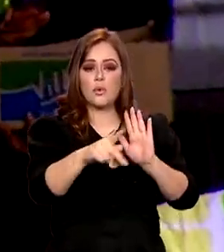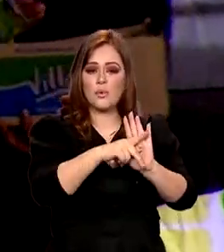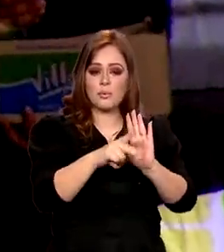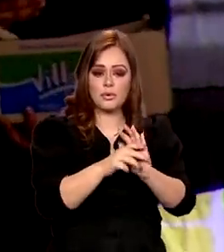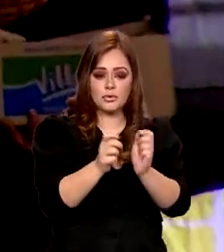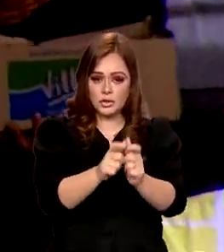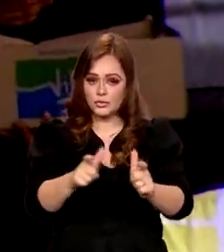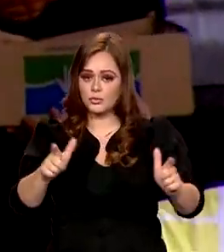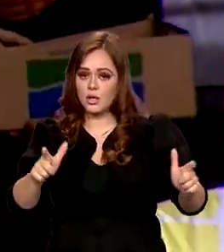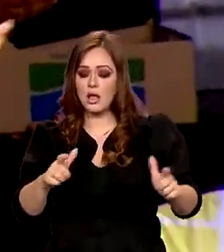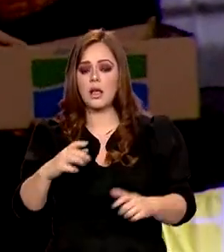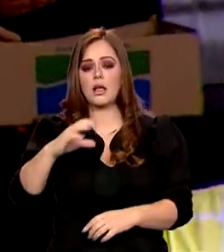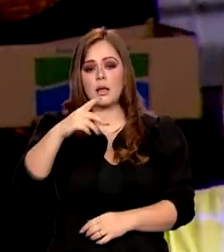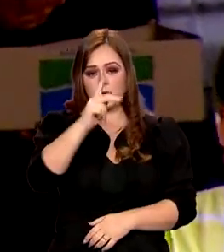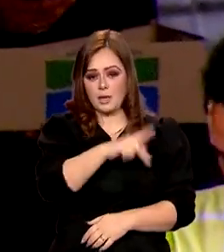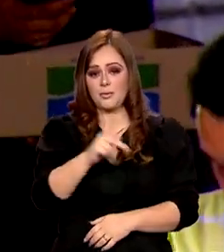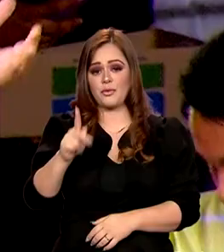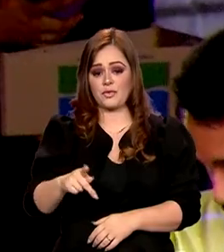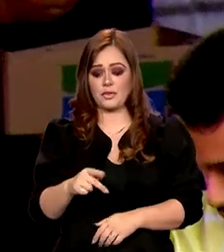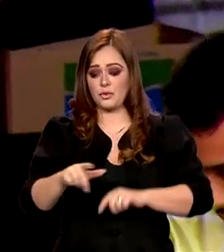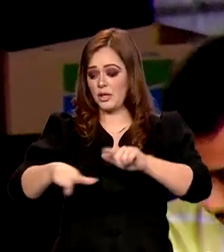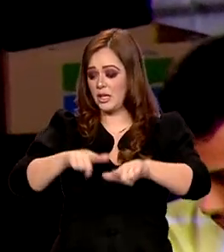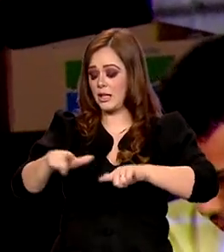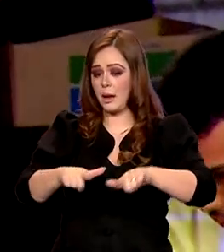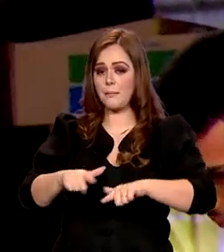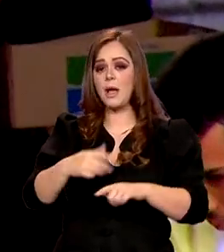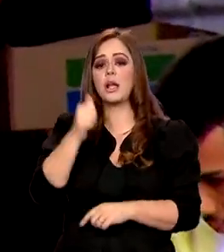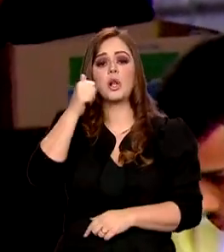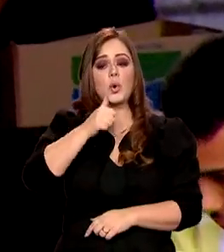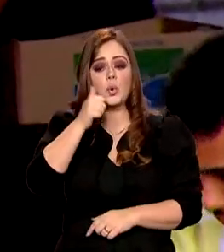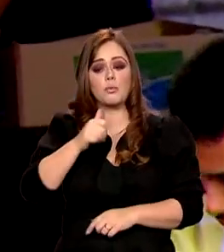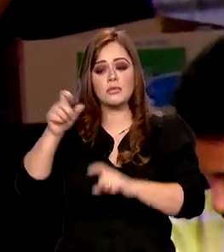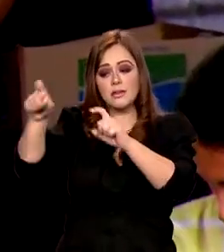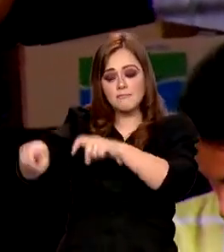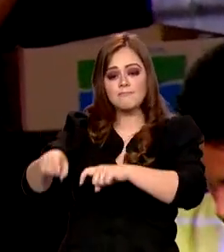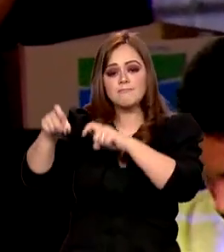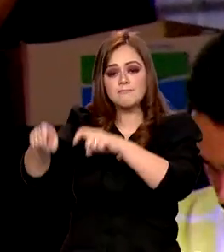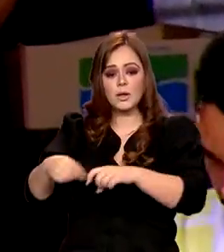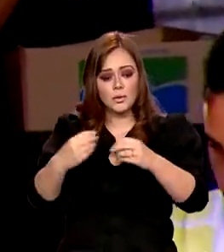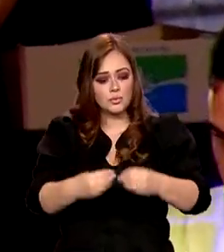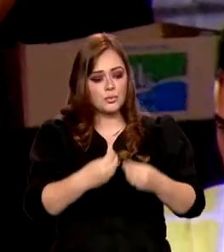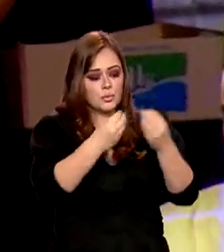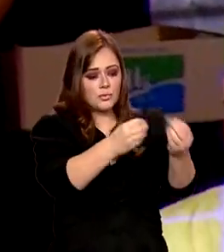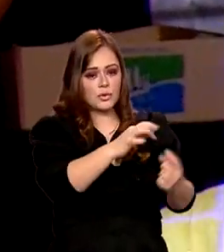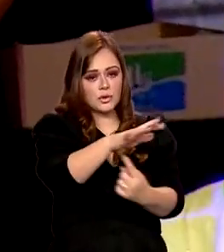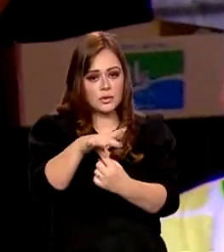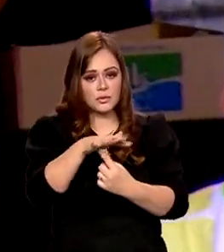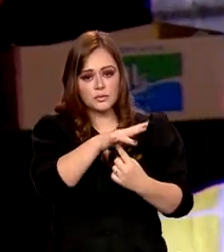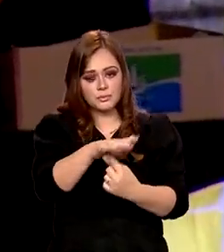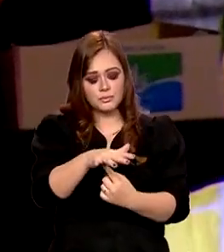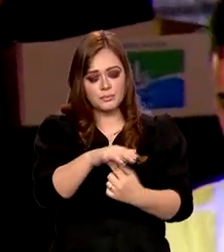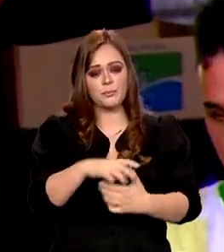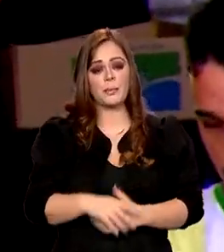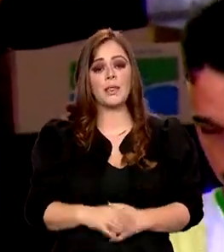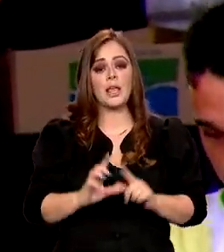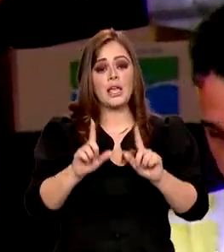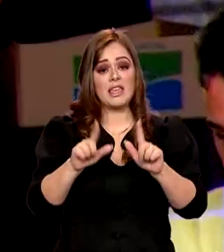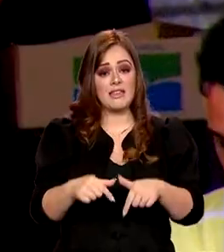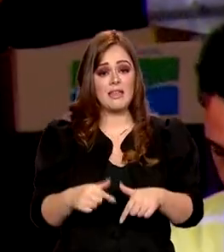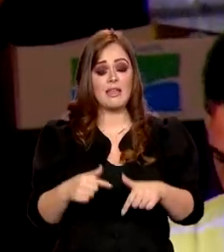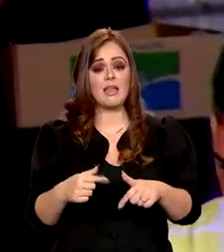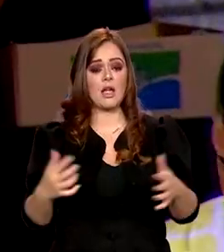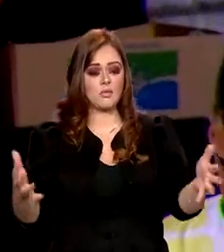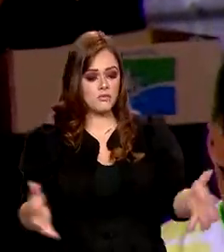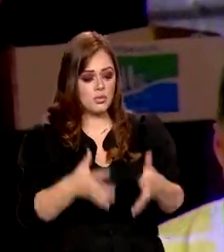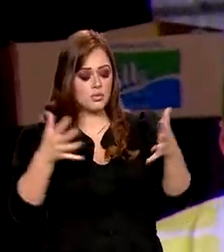professora Camila, que trabalha com mulheres do campo, acolhendo mulheres do campo, promovendo feiras agroecológicas. Isto é